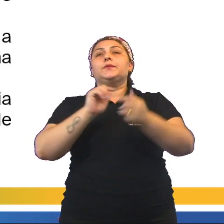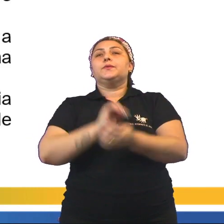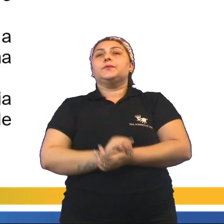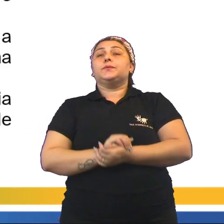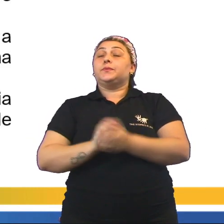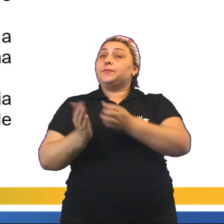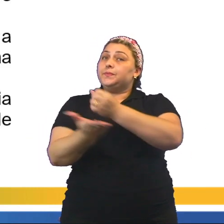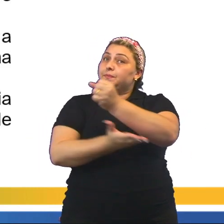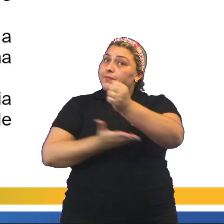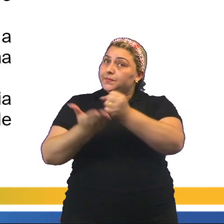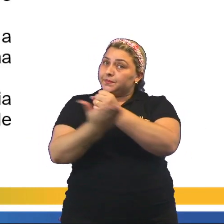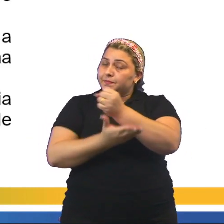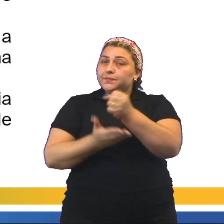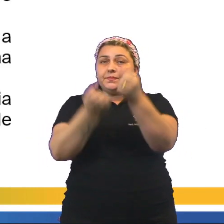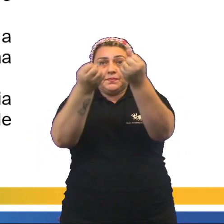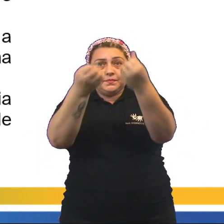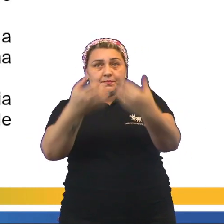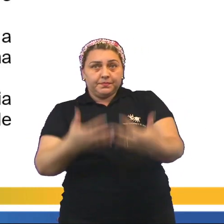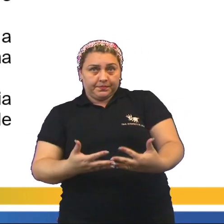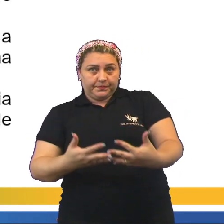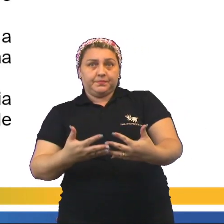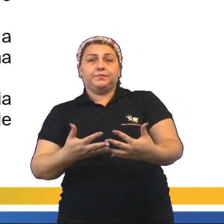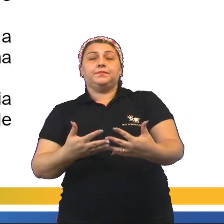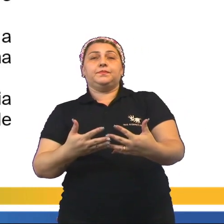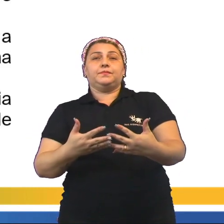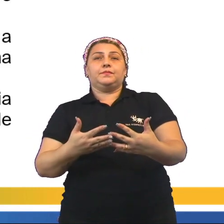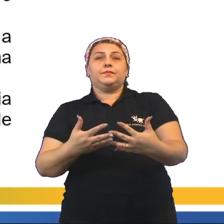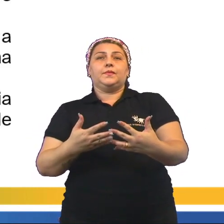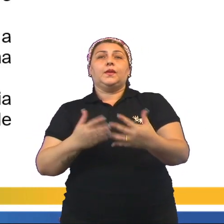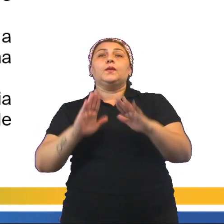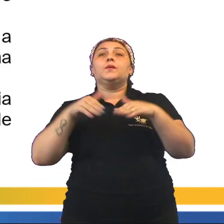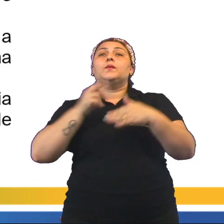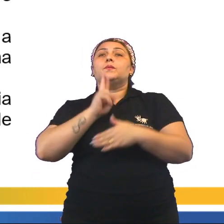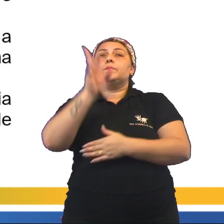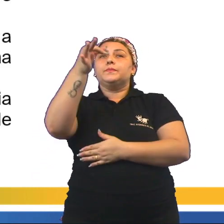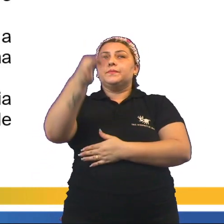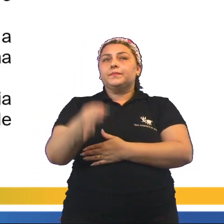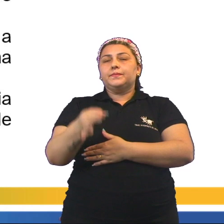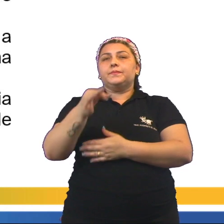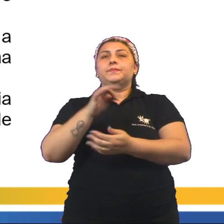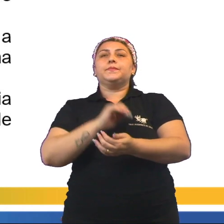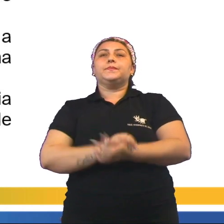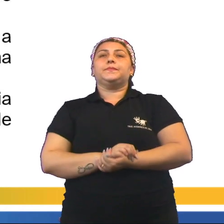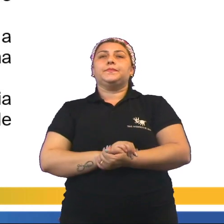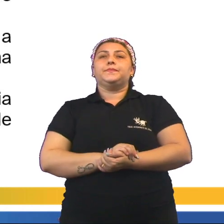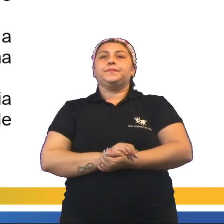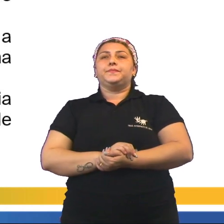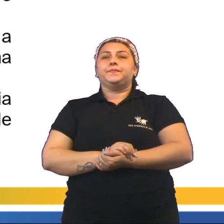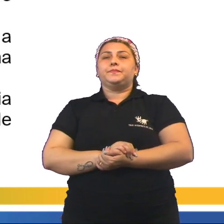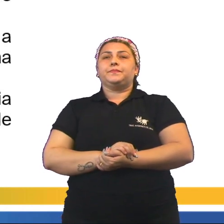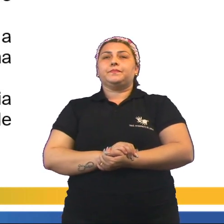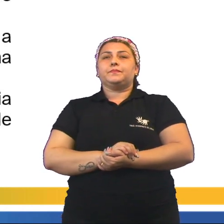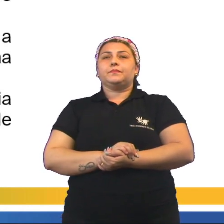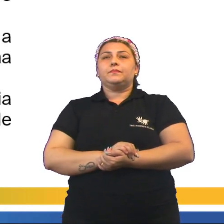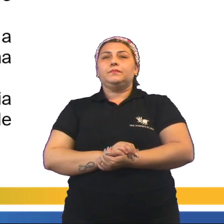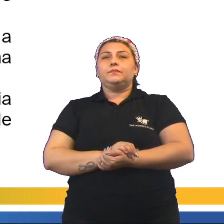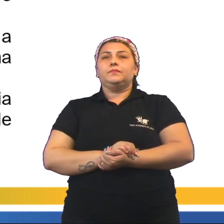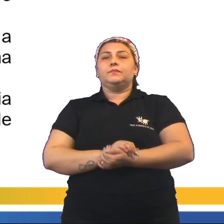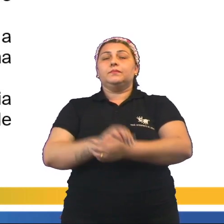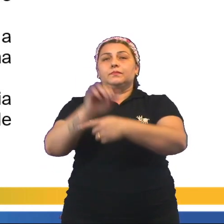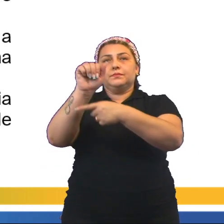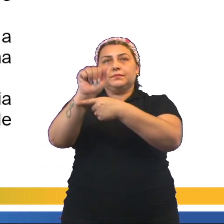Com base nas considerações por mim dita a todos vocês, vamos visualizar em tela qual a alternativa correta está